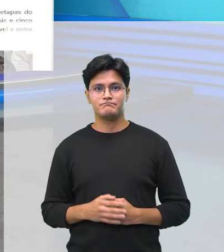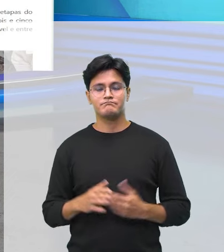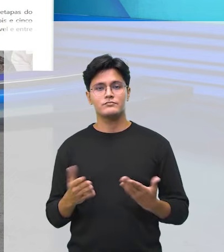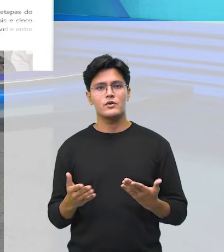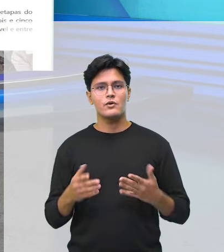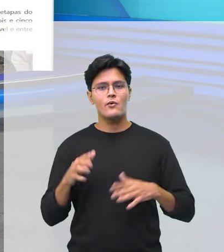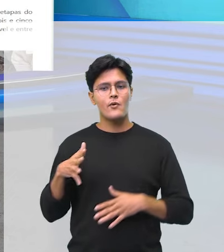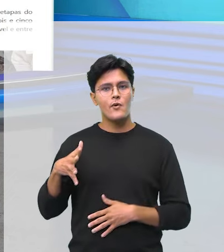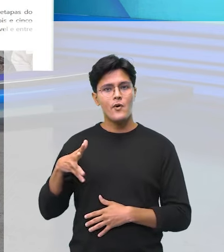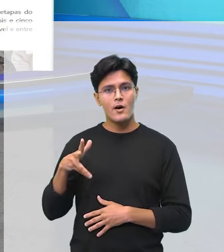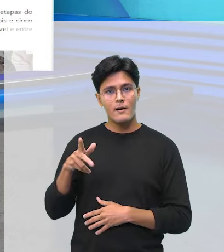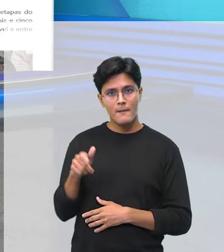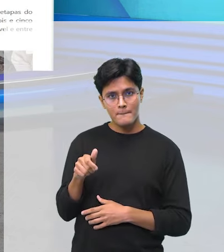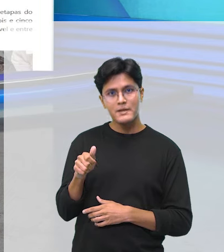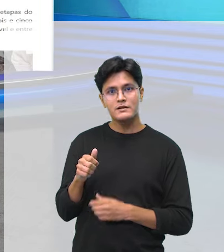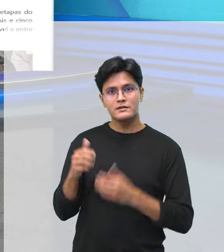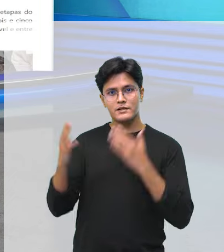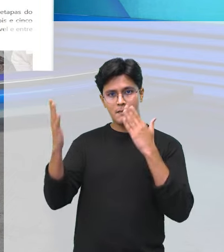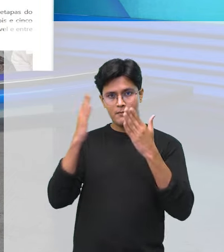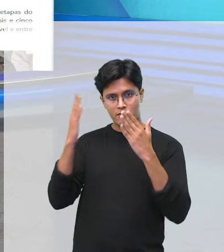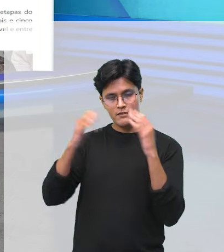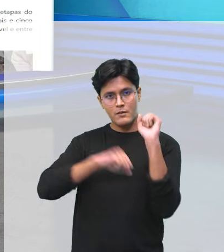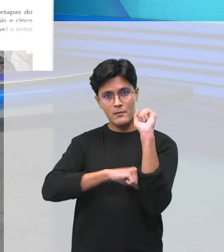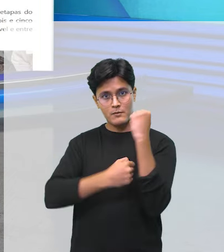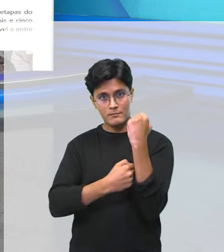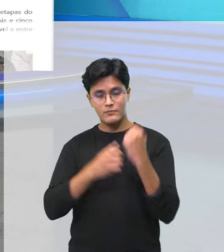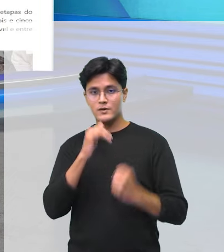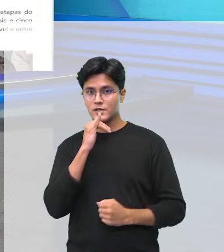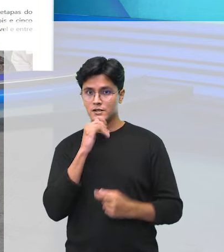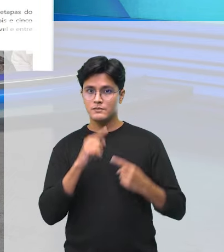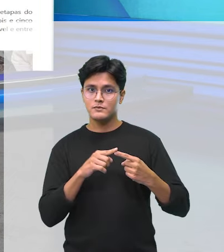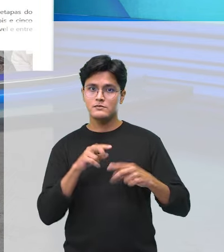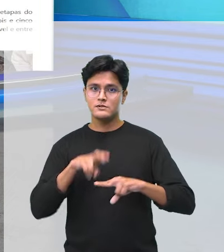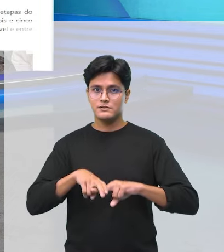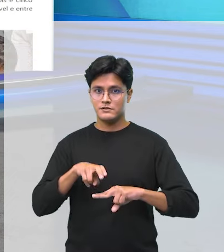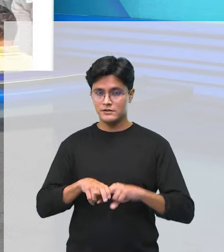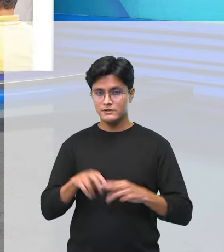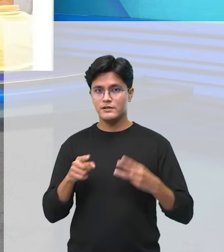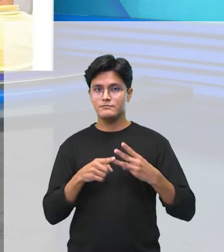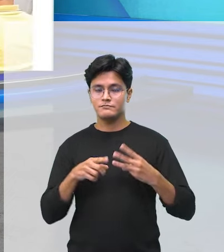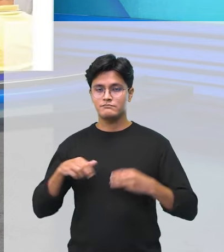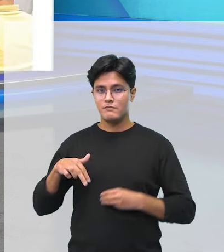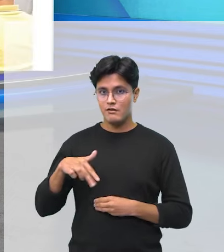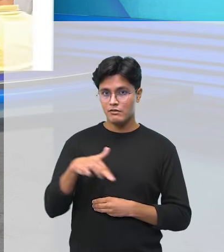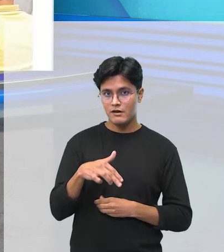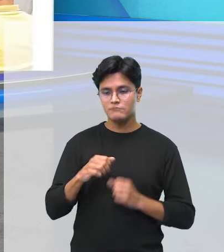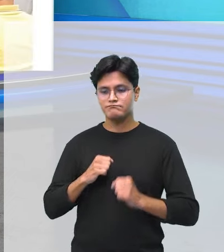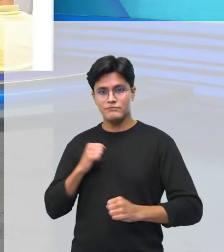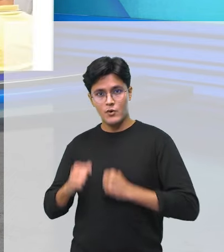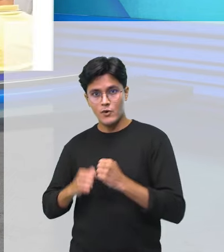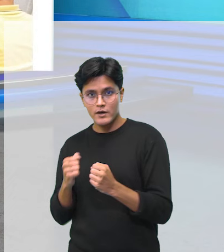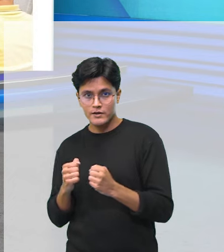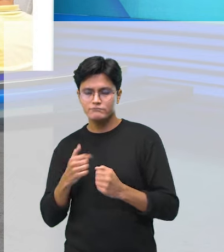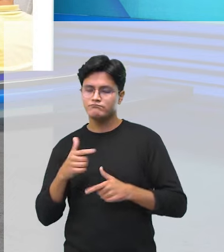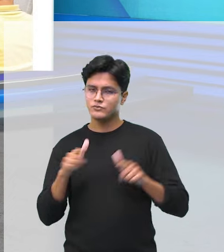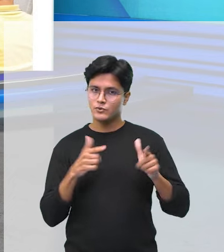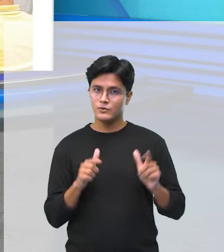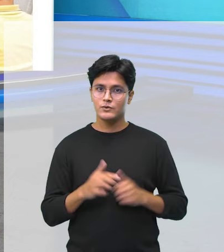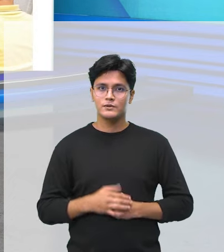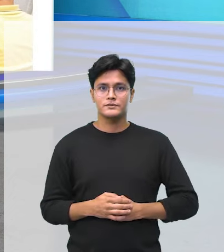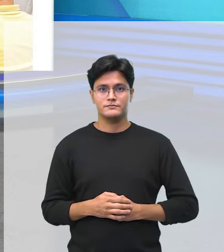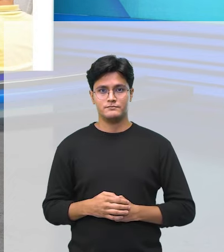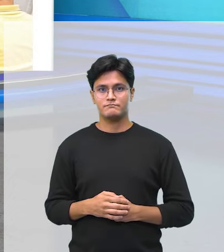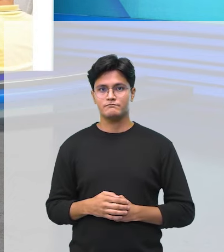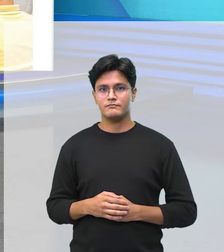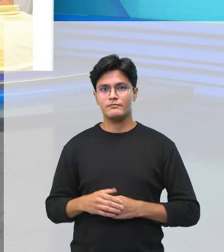habilidades psicomotoras estão o sentar, andar, correr, entre outras. A especialista destacou ainda